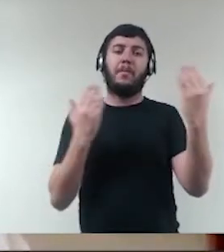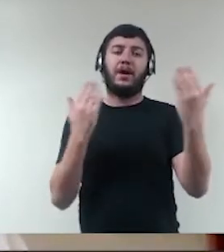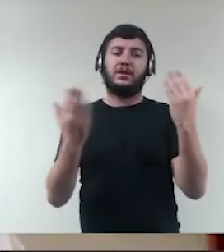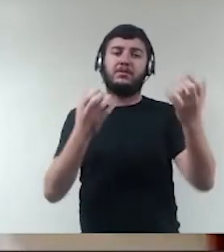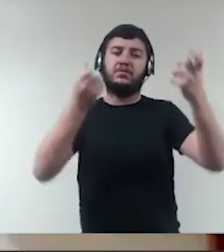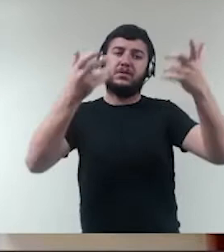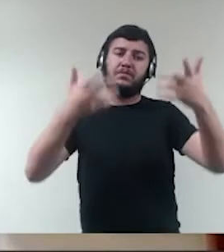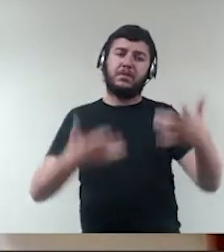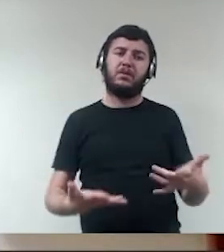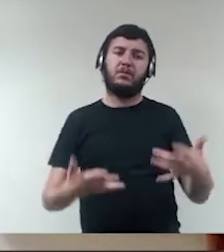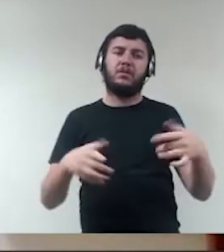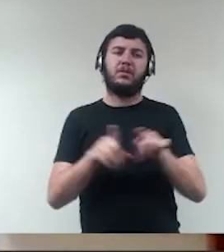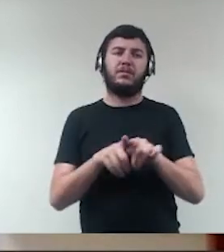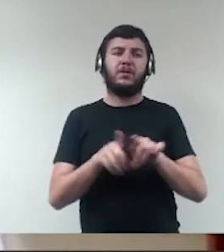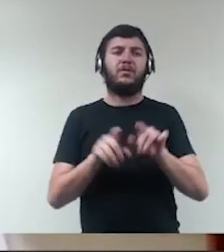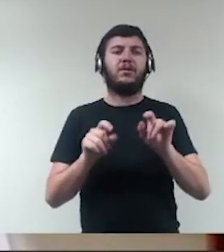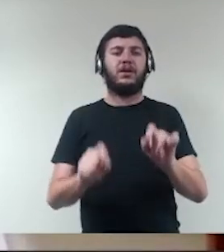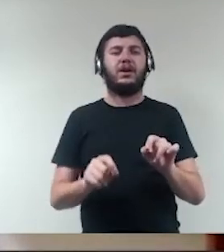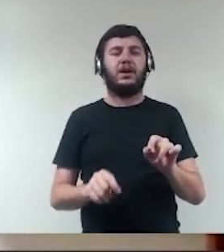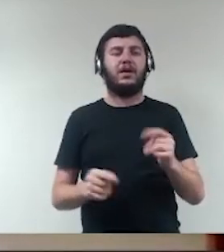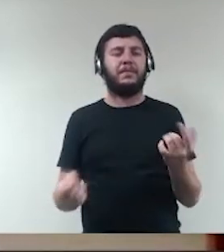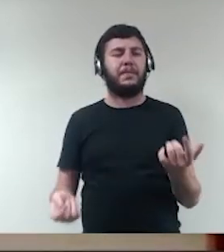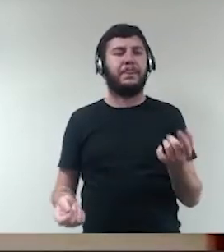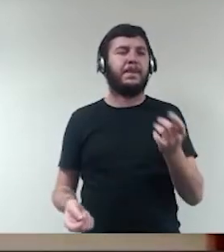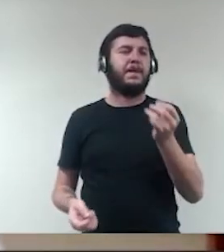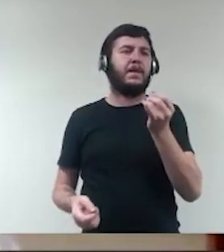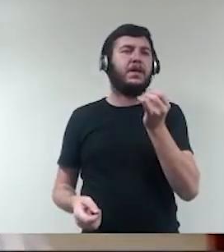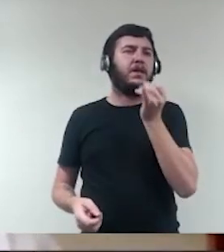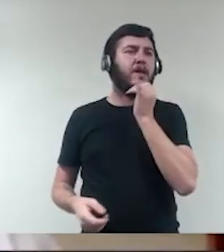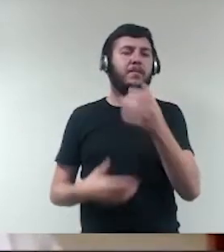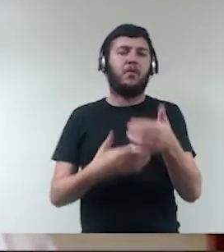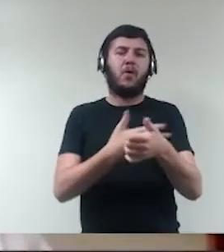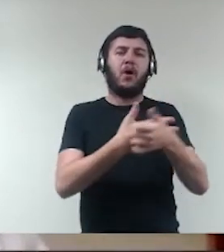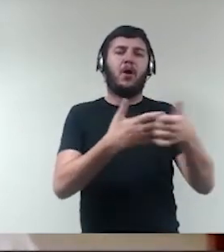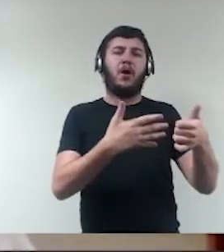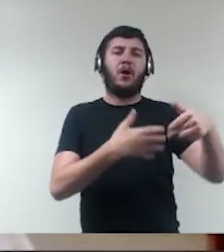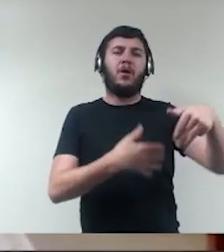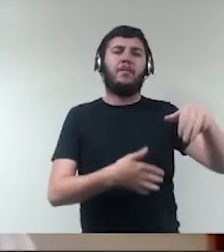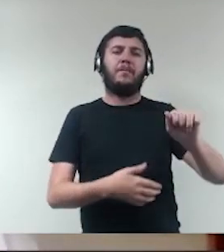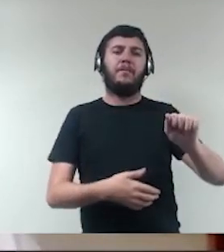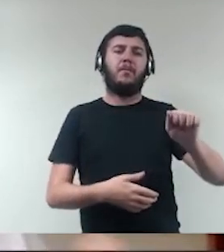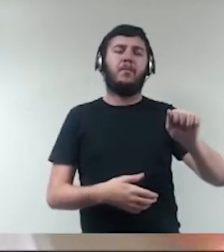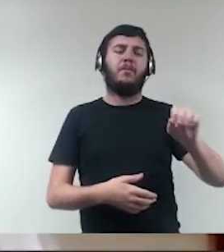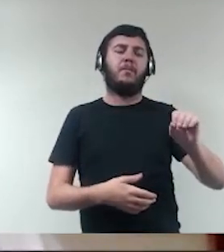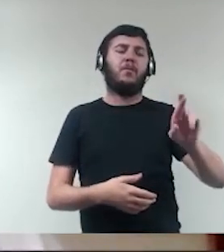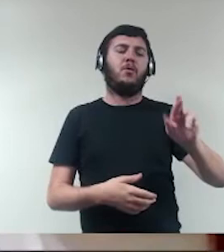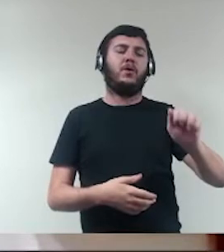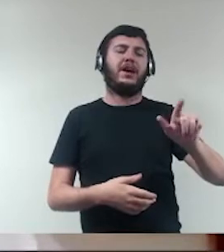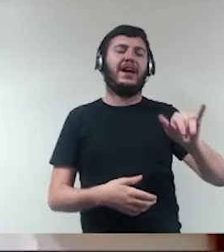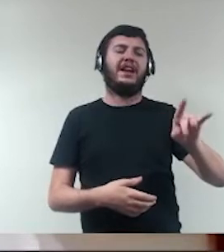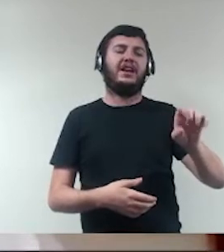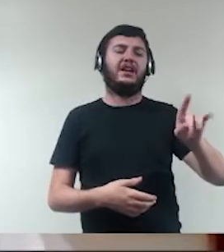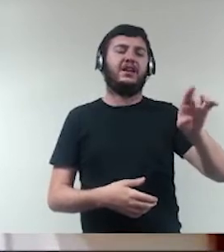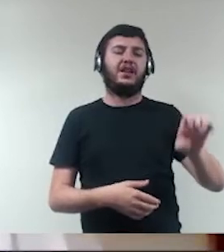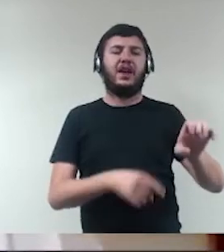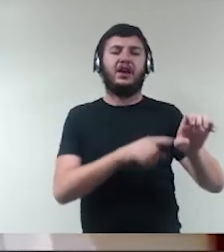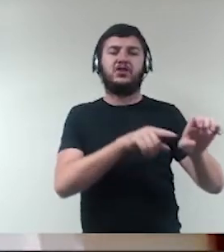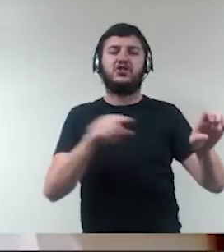o pêndulo entre a moralidade e a eficiência administrativa não que se